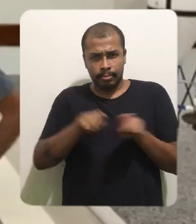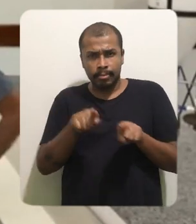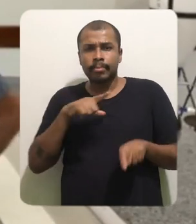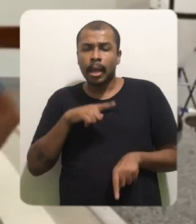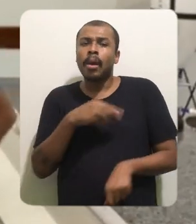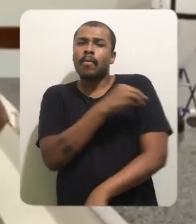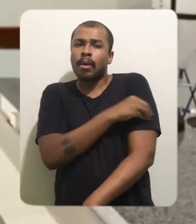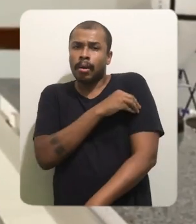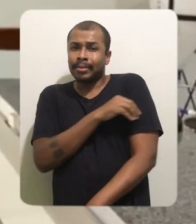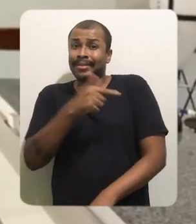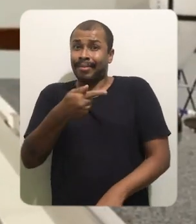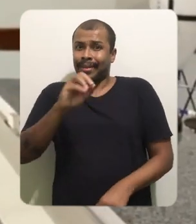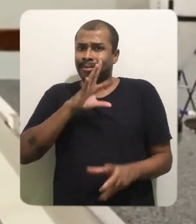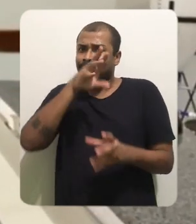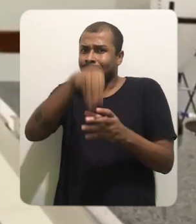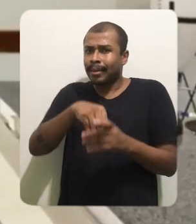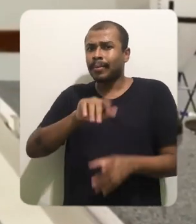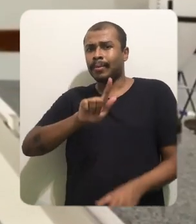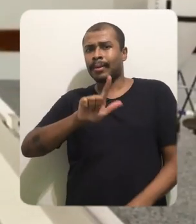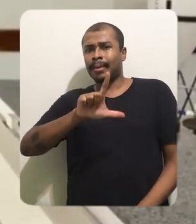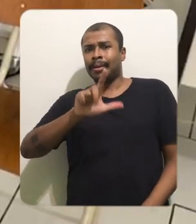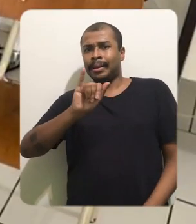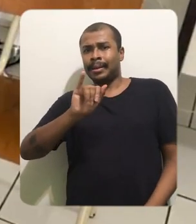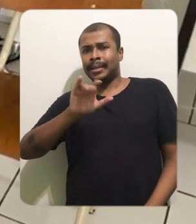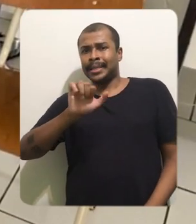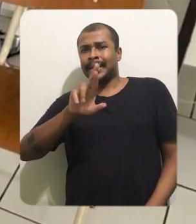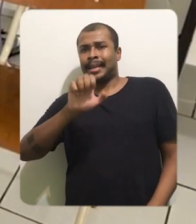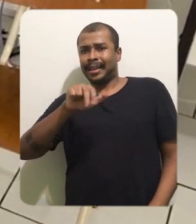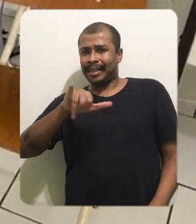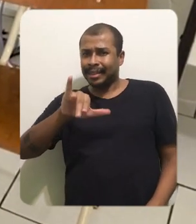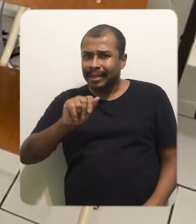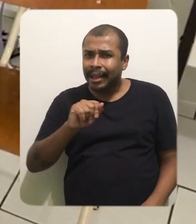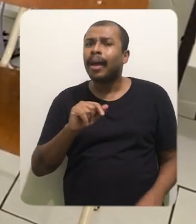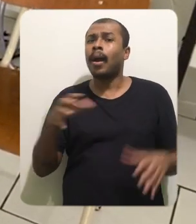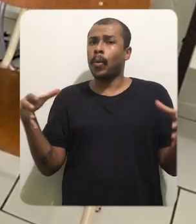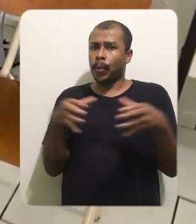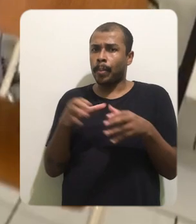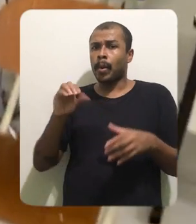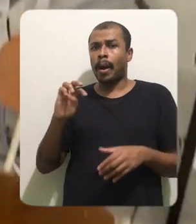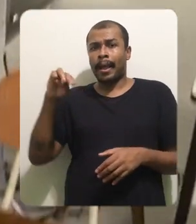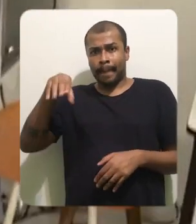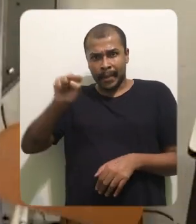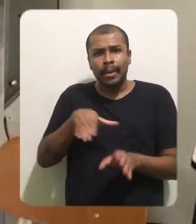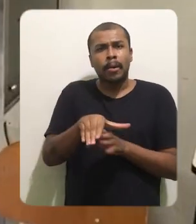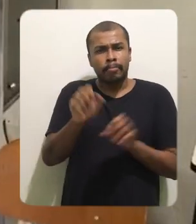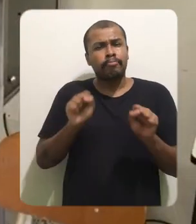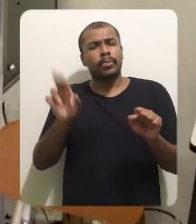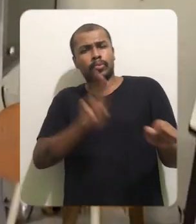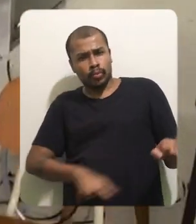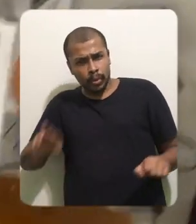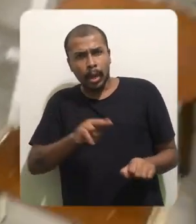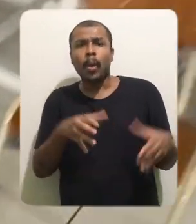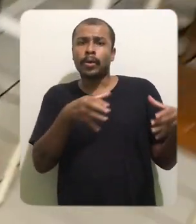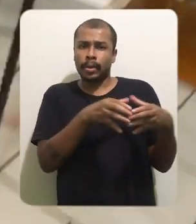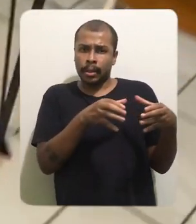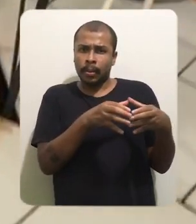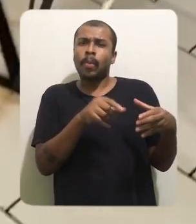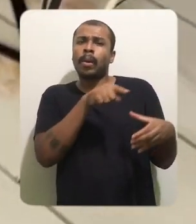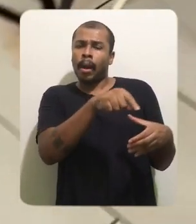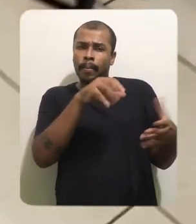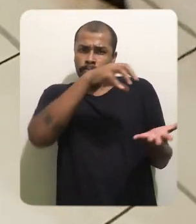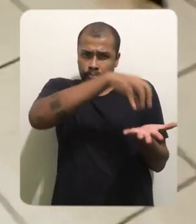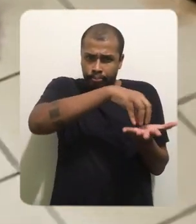Esse álcool 70 glicerinado, ele realmente é eficiente, é uma fórmula da Organização Mundial de Saúde, assim como